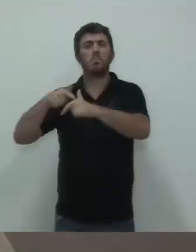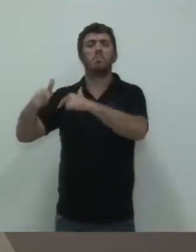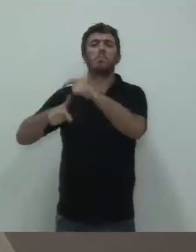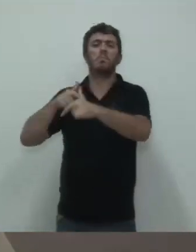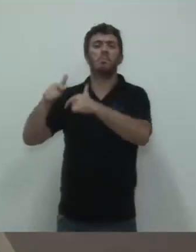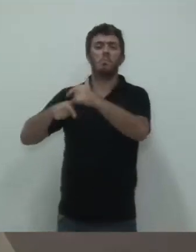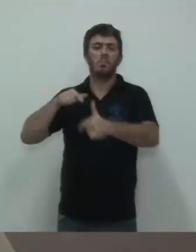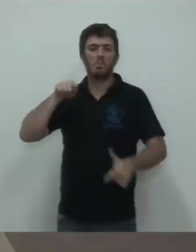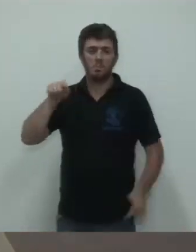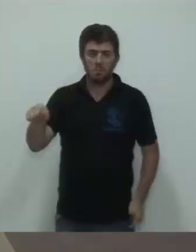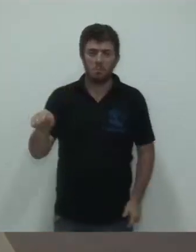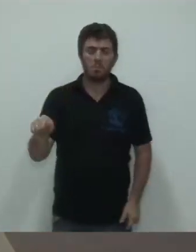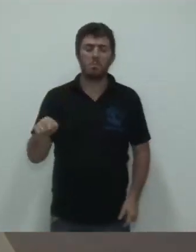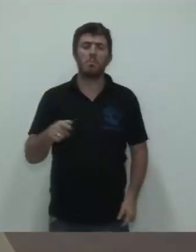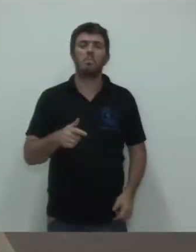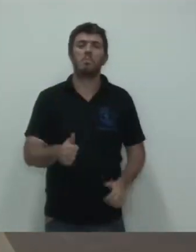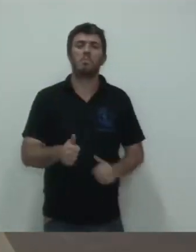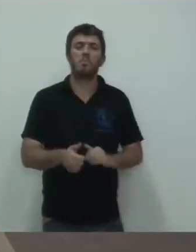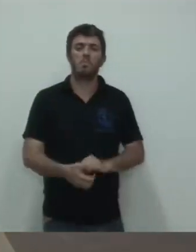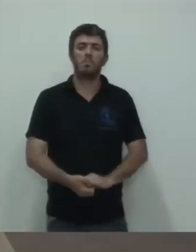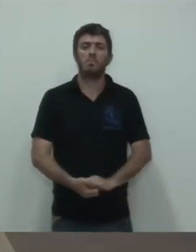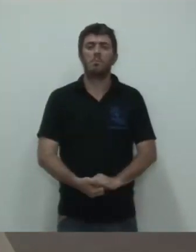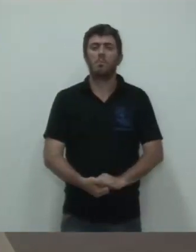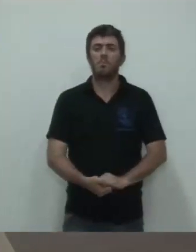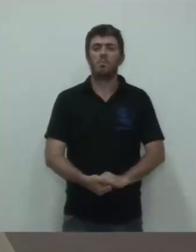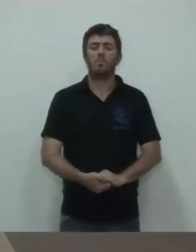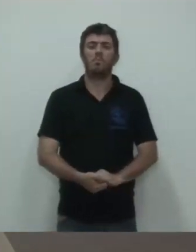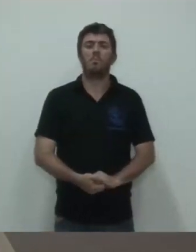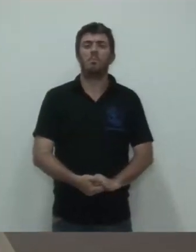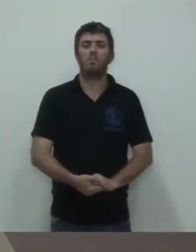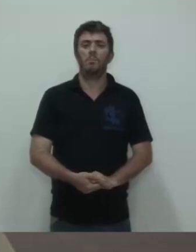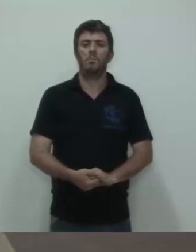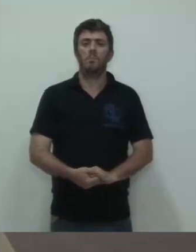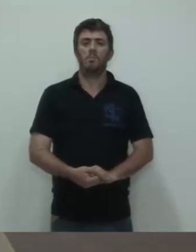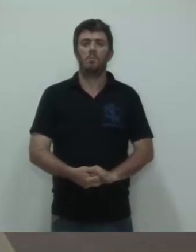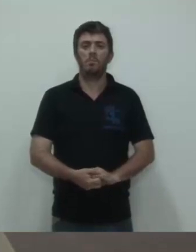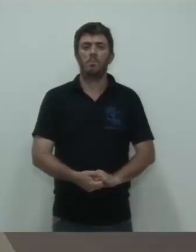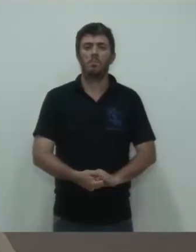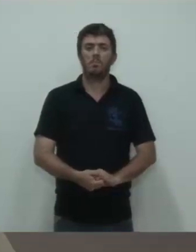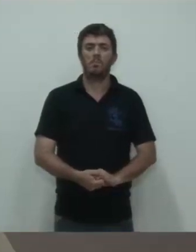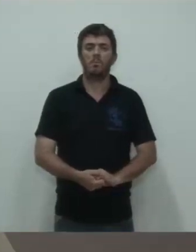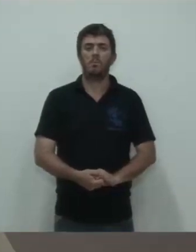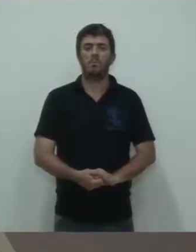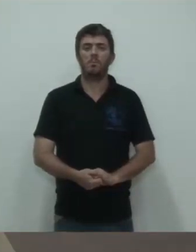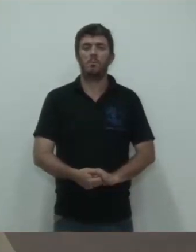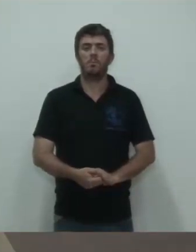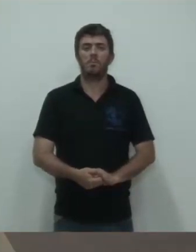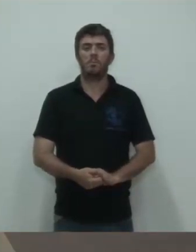foi lido aqui no início da sessão pelo nosso secretário da mesa.